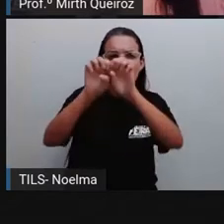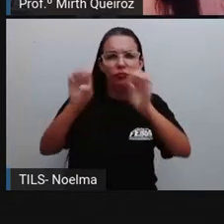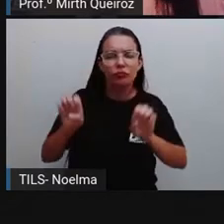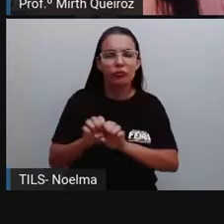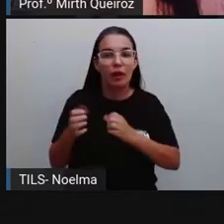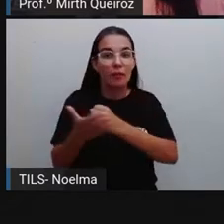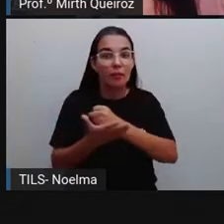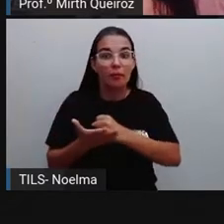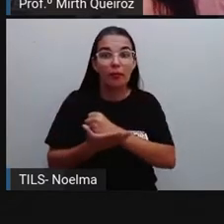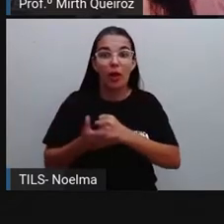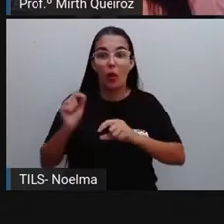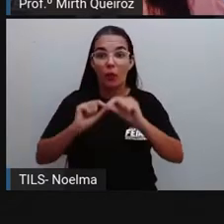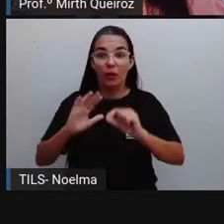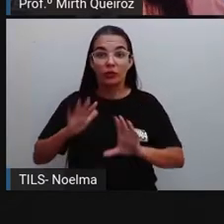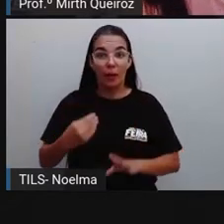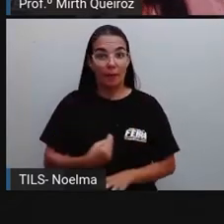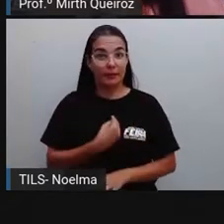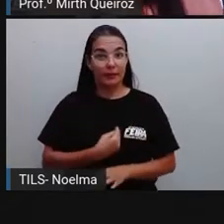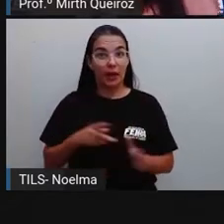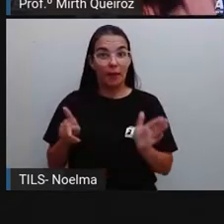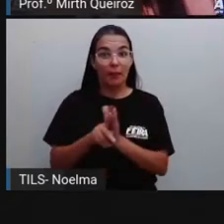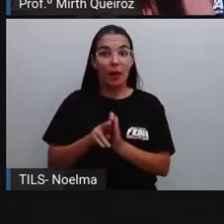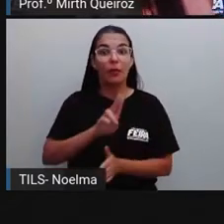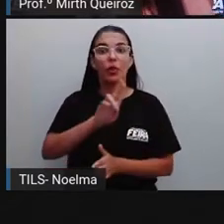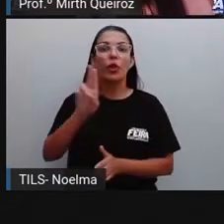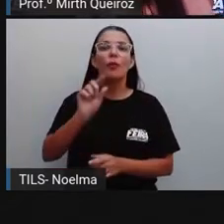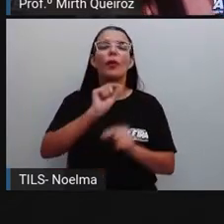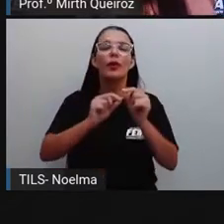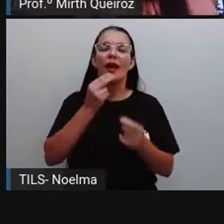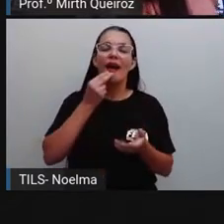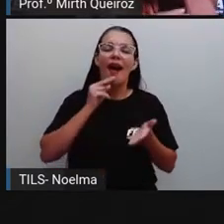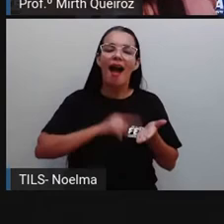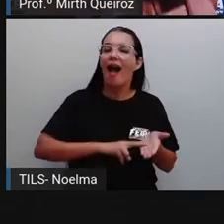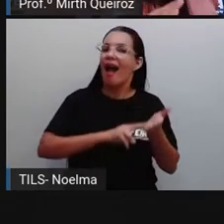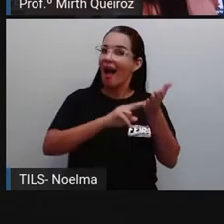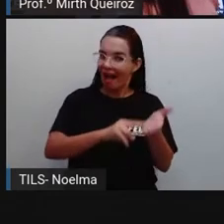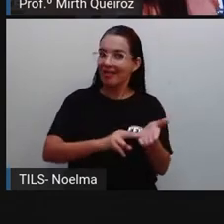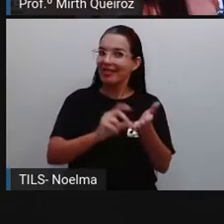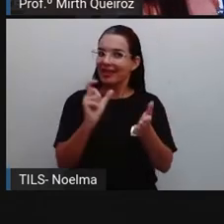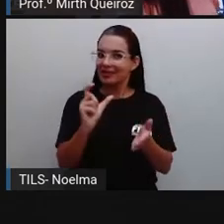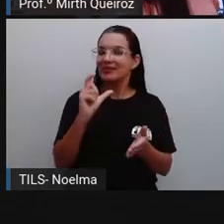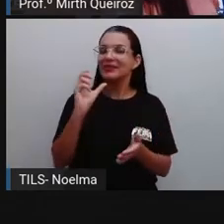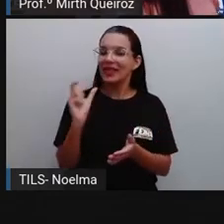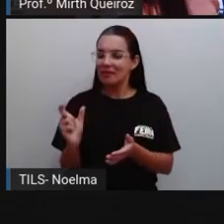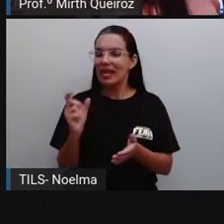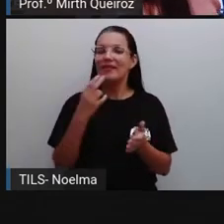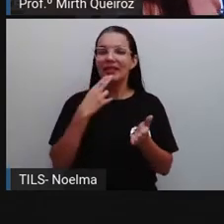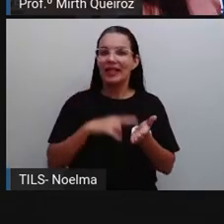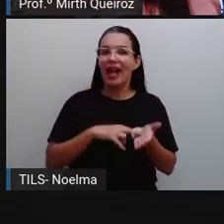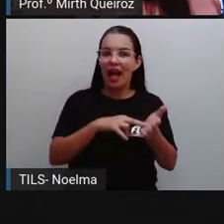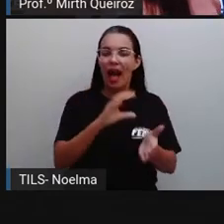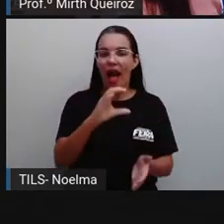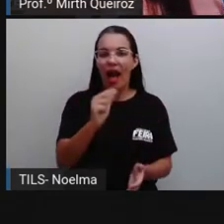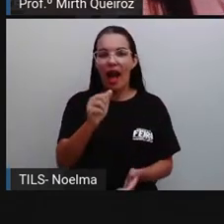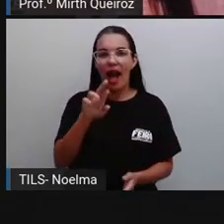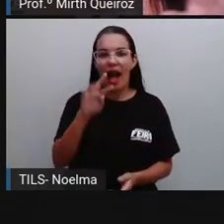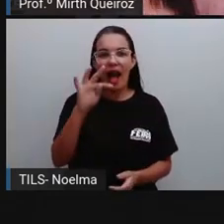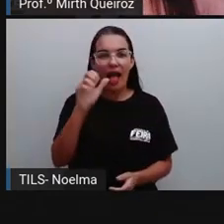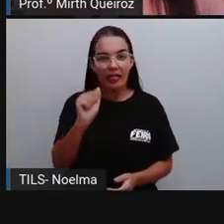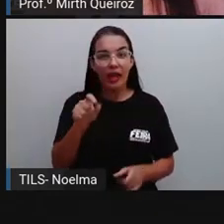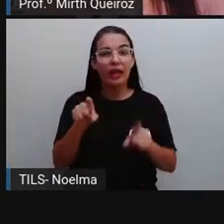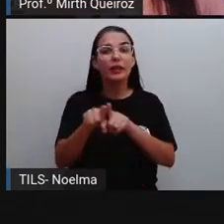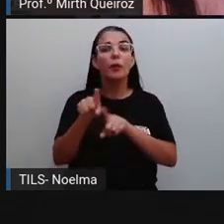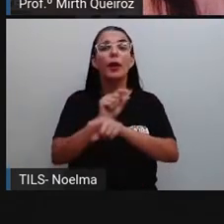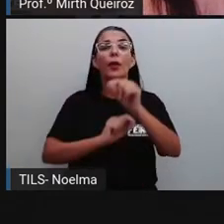presentes já em seu nome. Um é a carta, né? O gênero textual carta, que também é conhecido como epístola. E